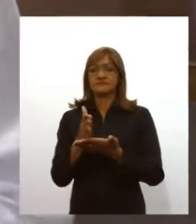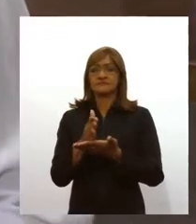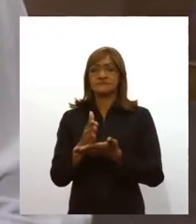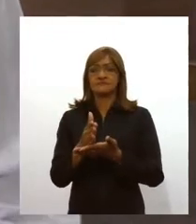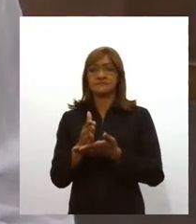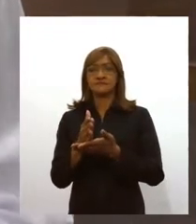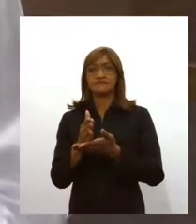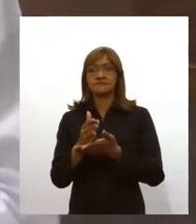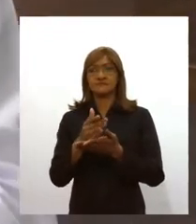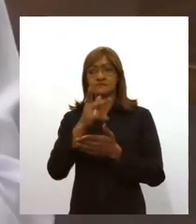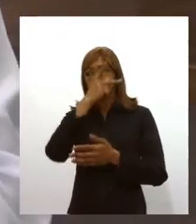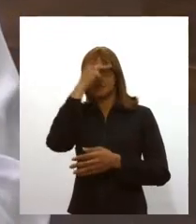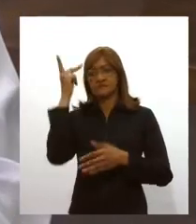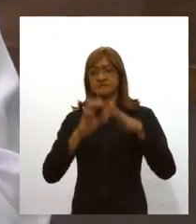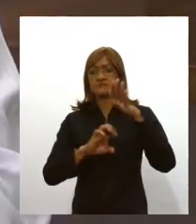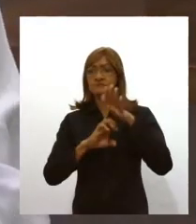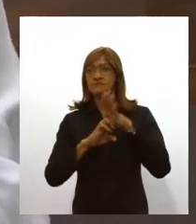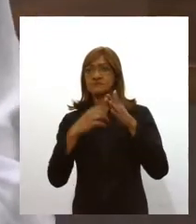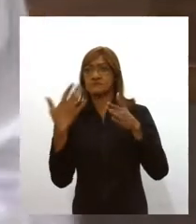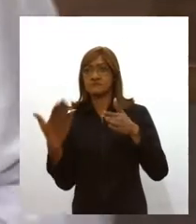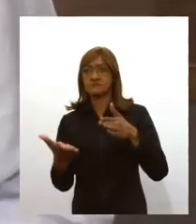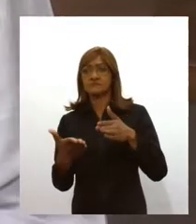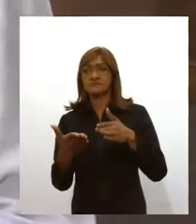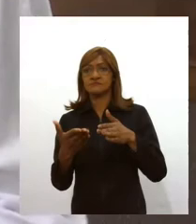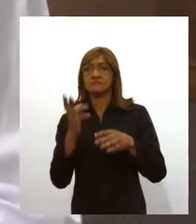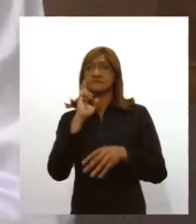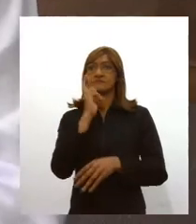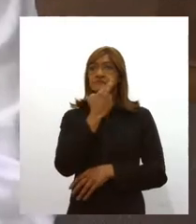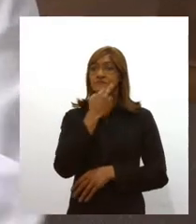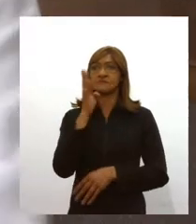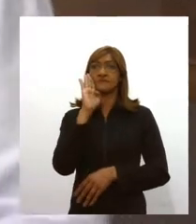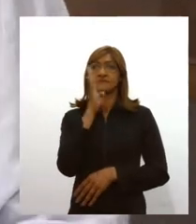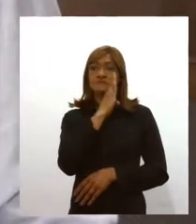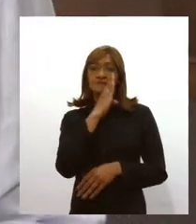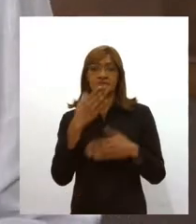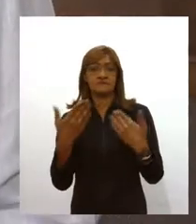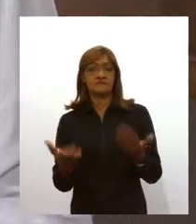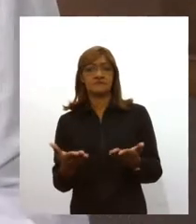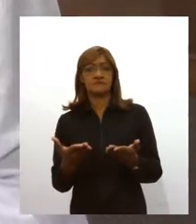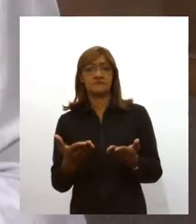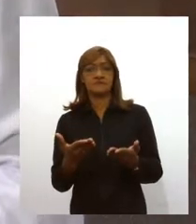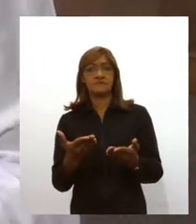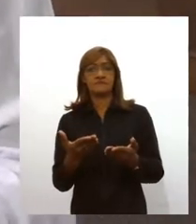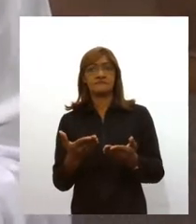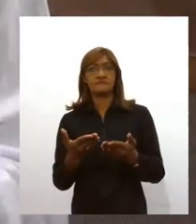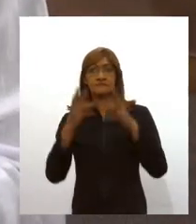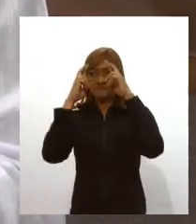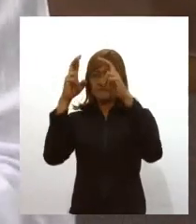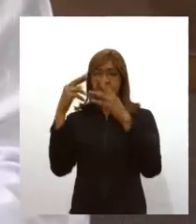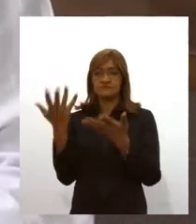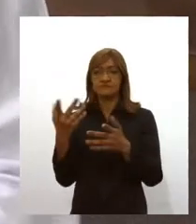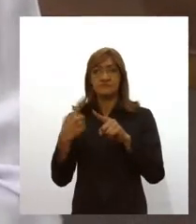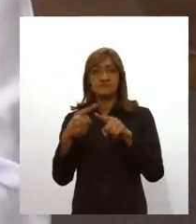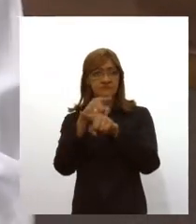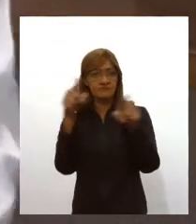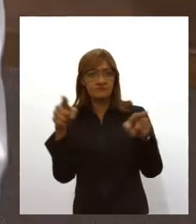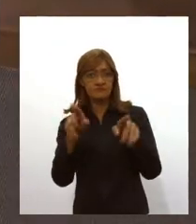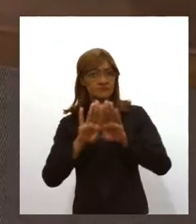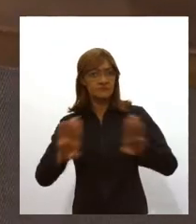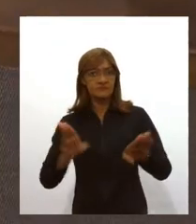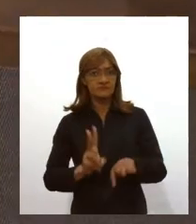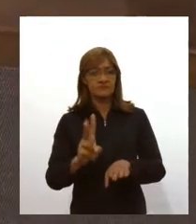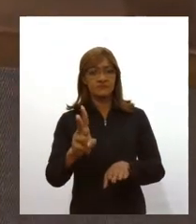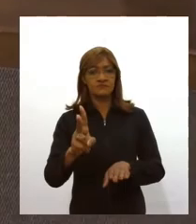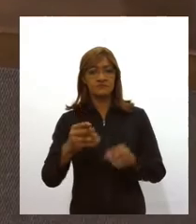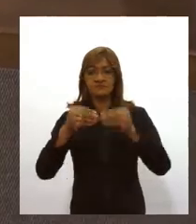proprietários desses estabelecimentos, bares e restaurantes, para que não haja dessa maneira. Porque se vocês continuarem agindo assim, vai estar